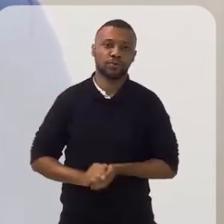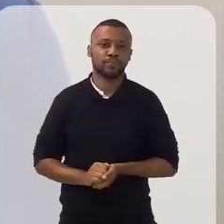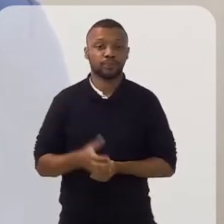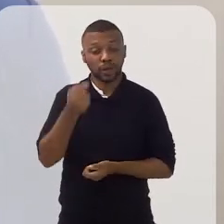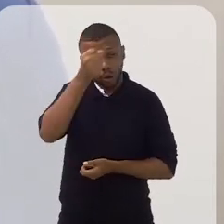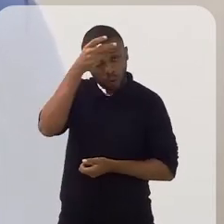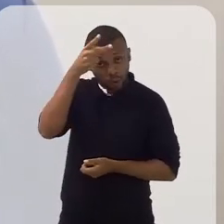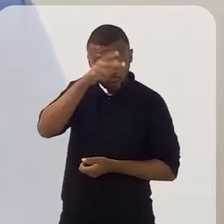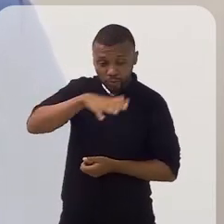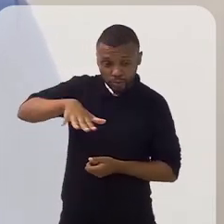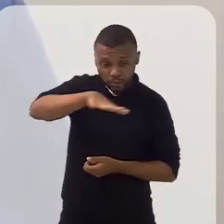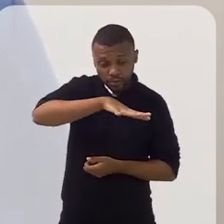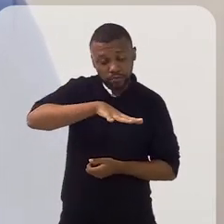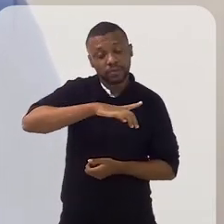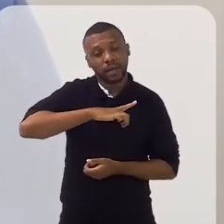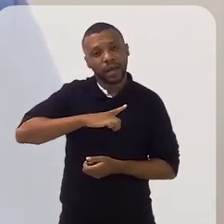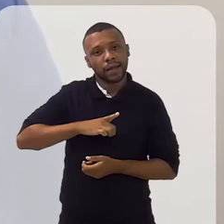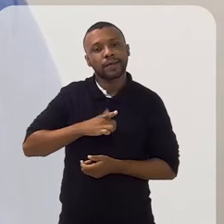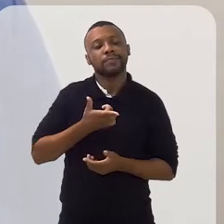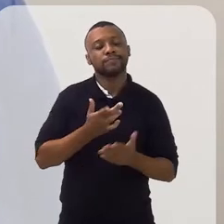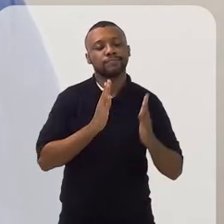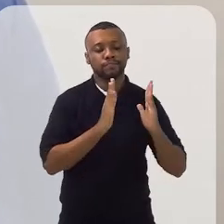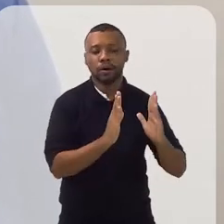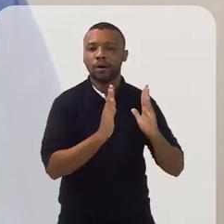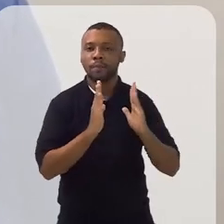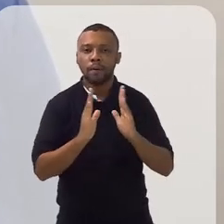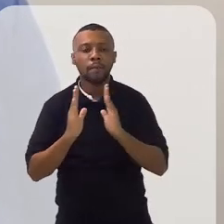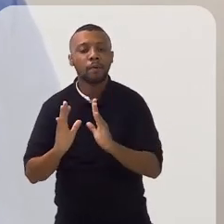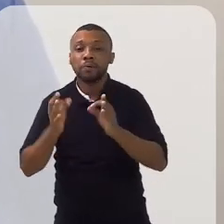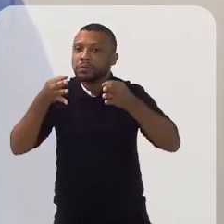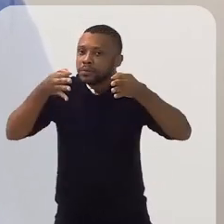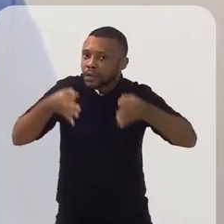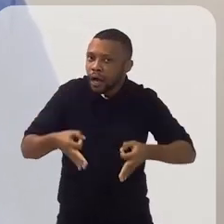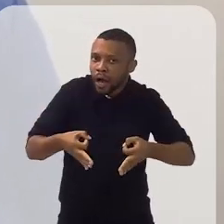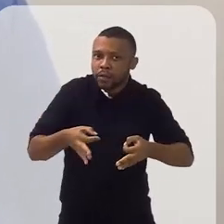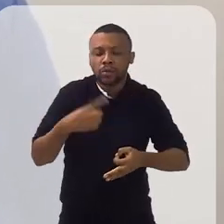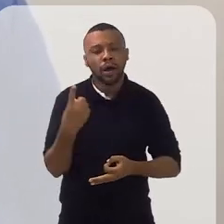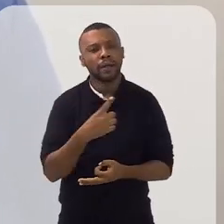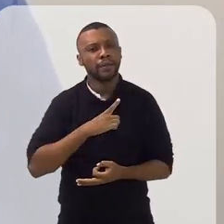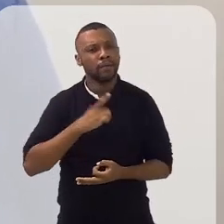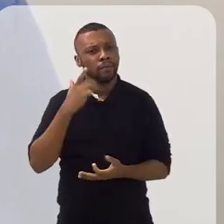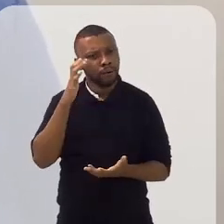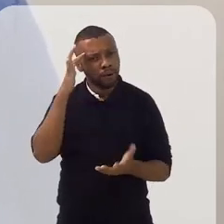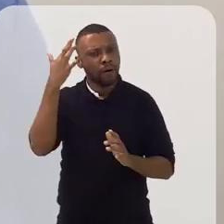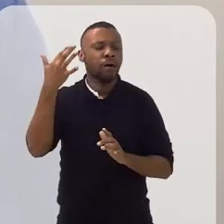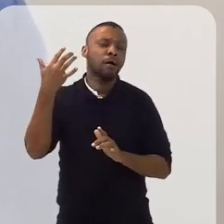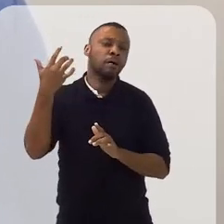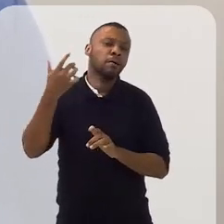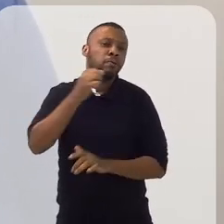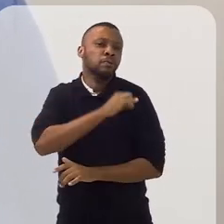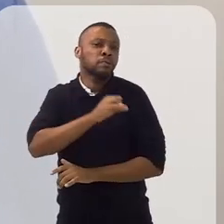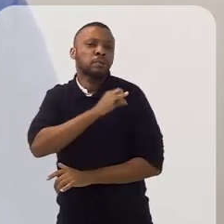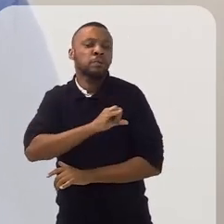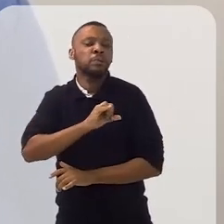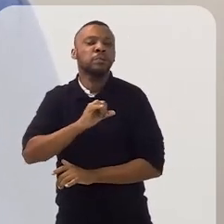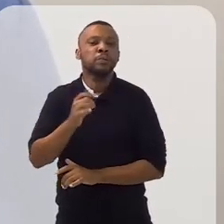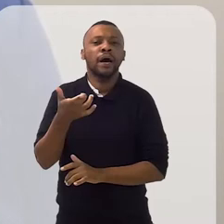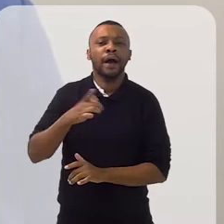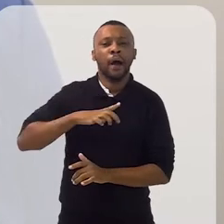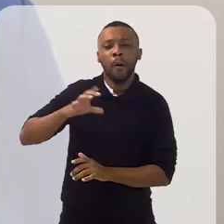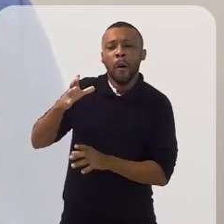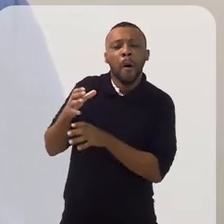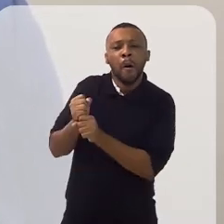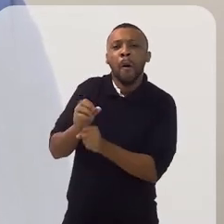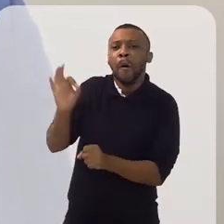Os municípios, por sua vez, precisam estar ali todos regulares, enfim, com seus fundos, e a gente tem uma situação no Rio de Janeiro que os 92 municípios ainda não